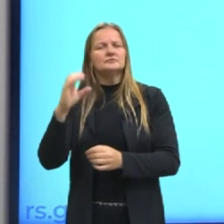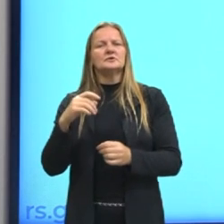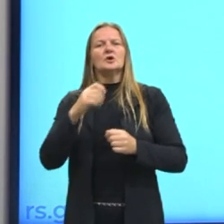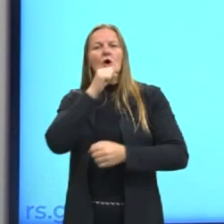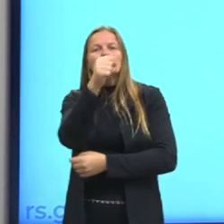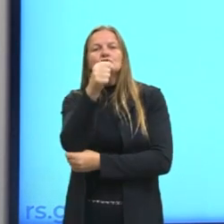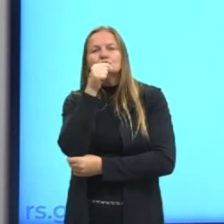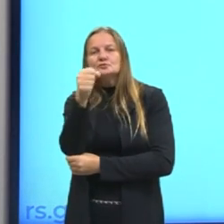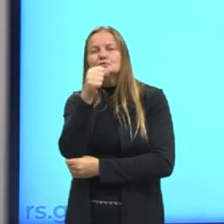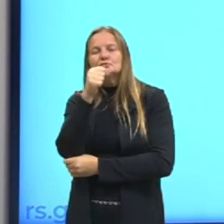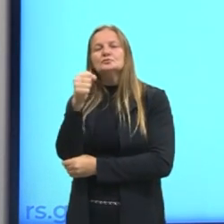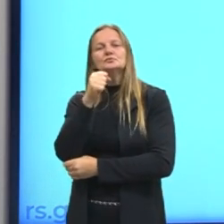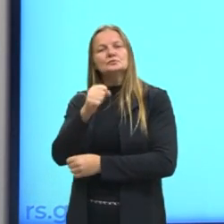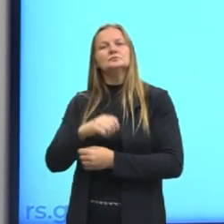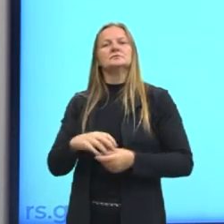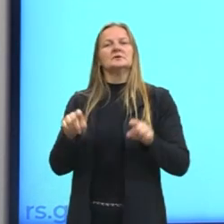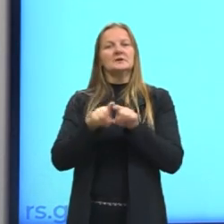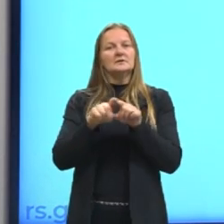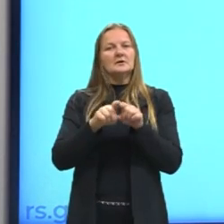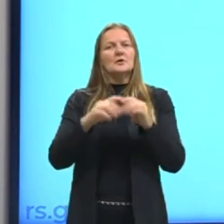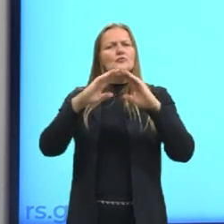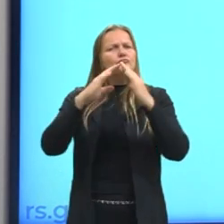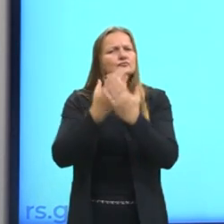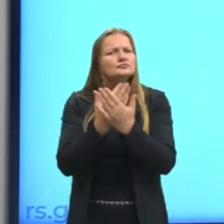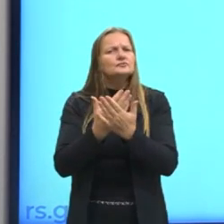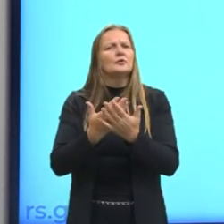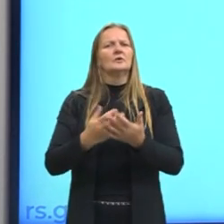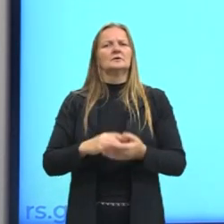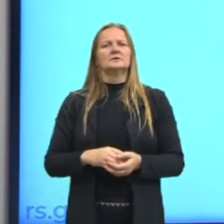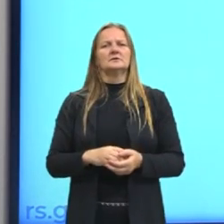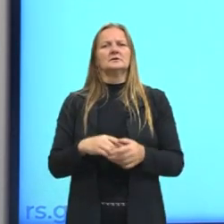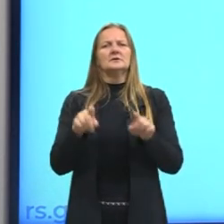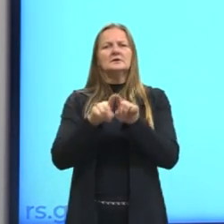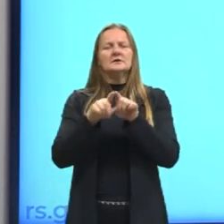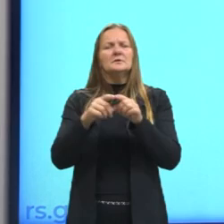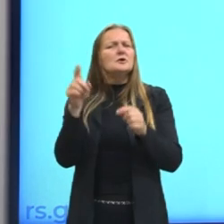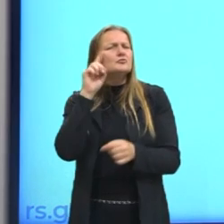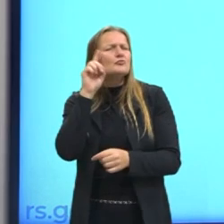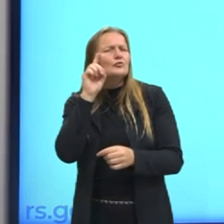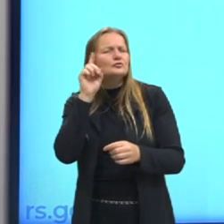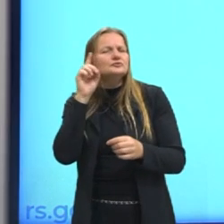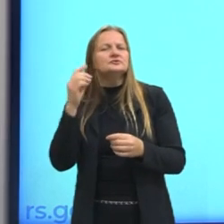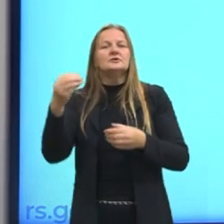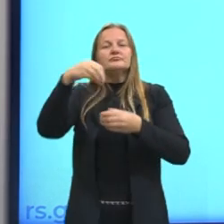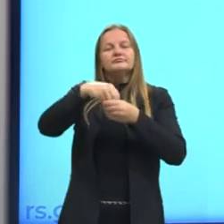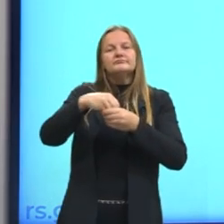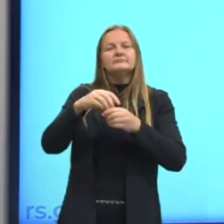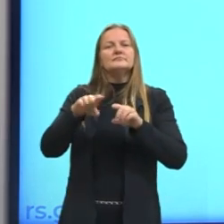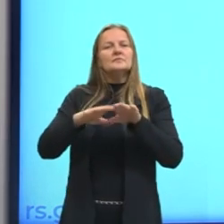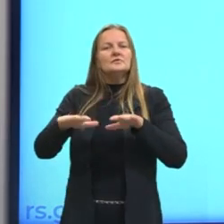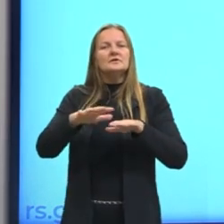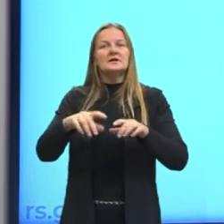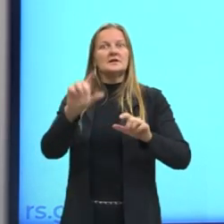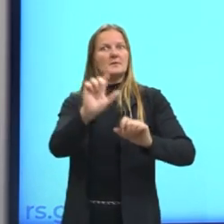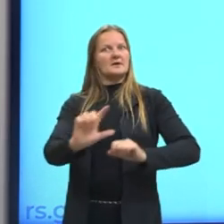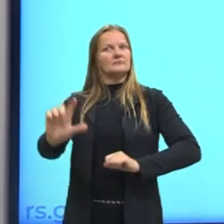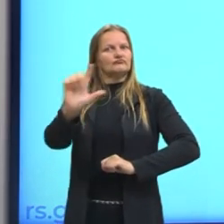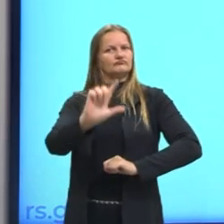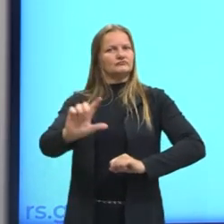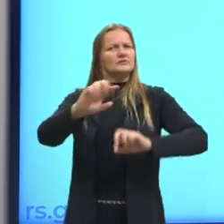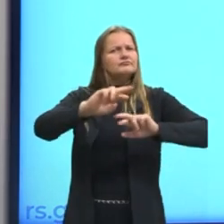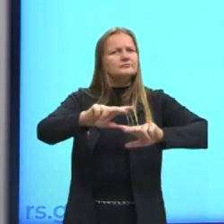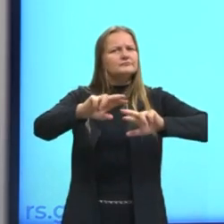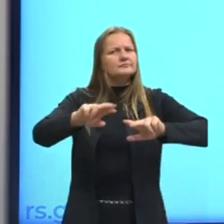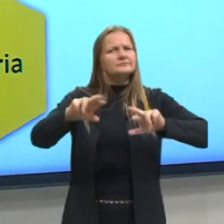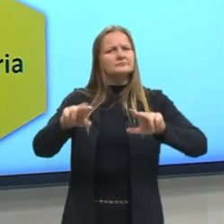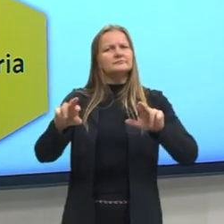jornalística, a esfera escolar, a esfera cotidiana e a esfera literária. O eu